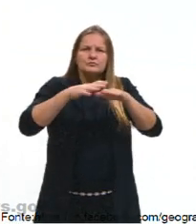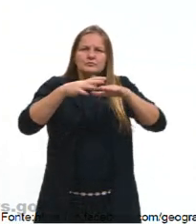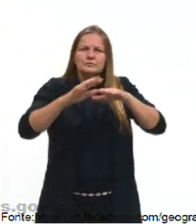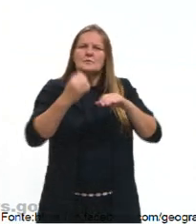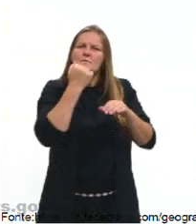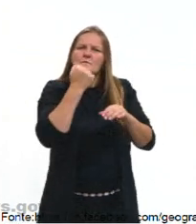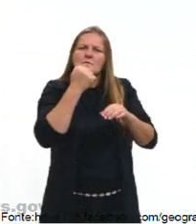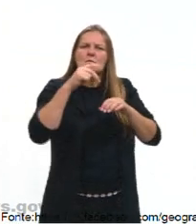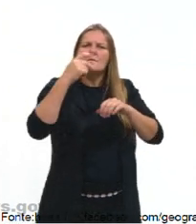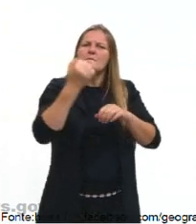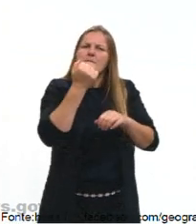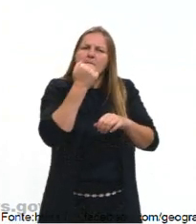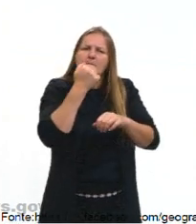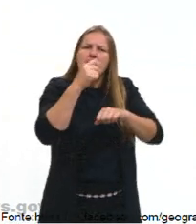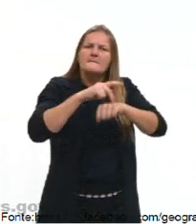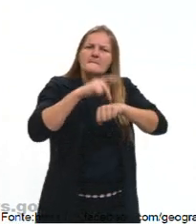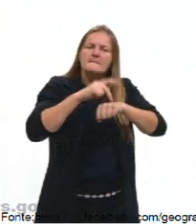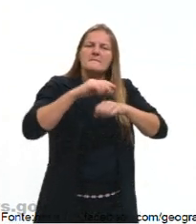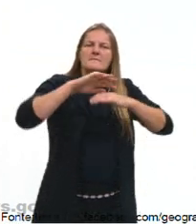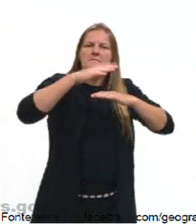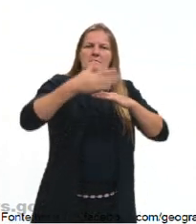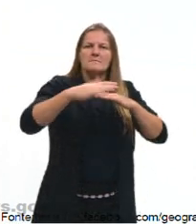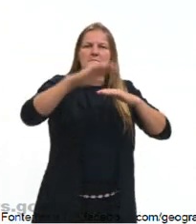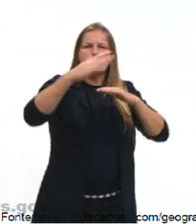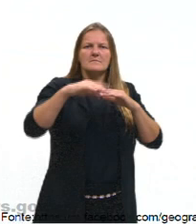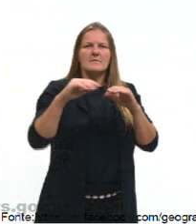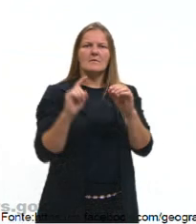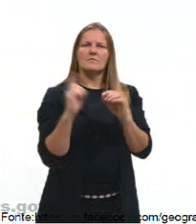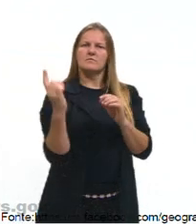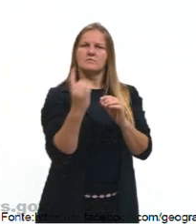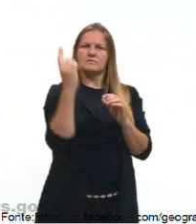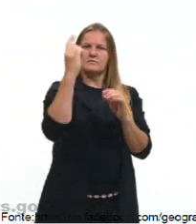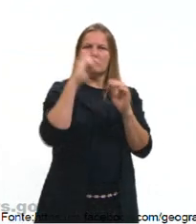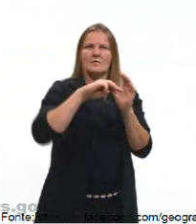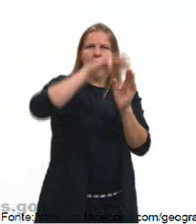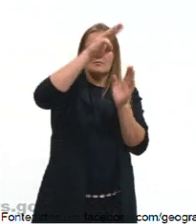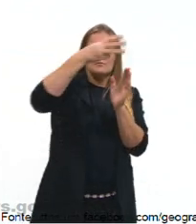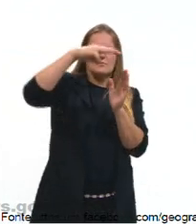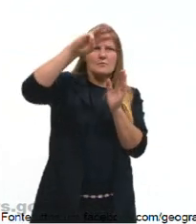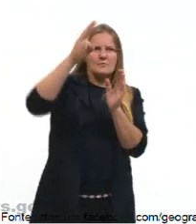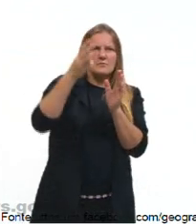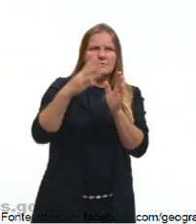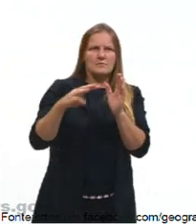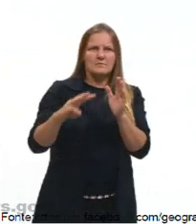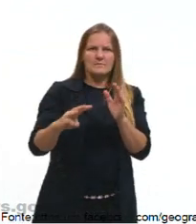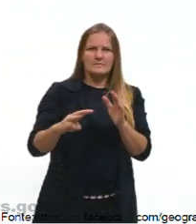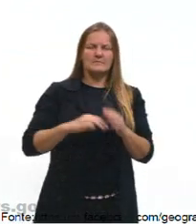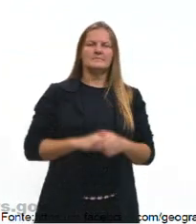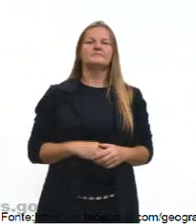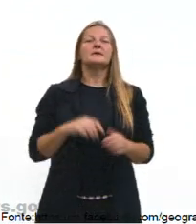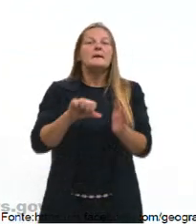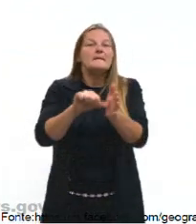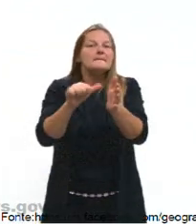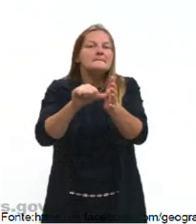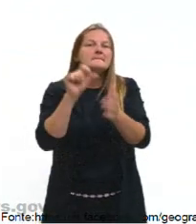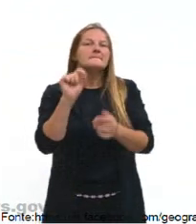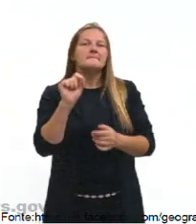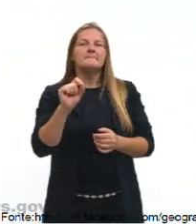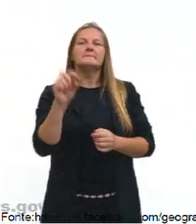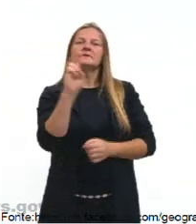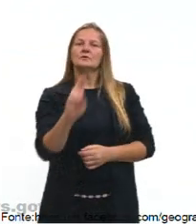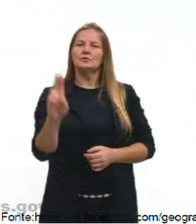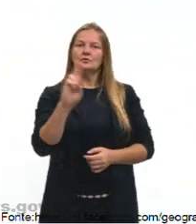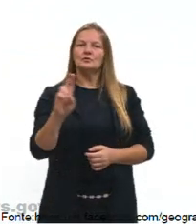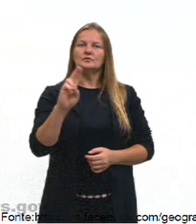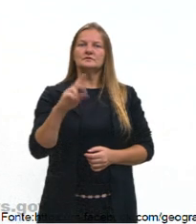Essas montanhas, esse relevo alto aí que nós formamos. Primeiro, a gente, então, utiliza o